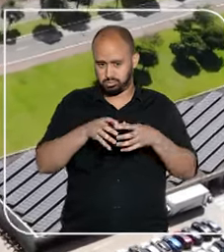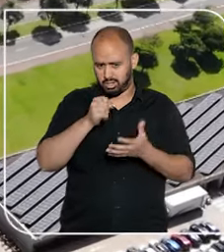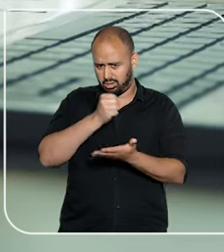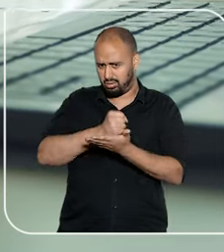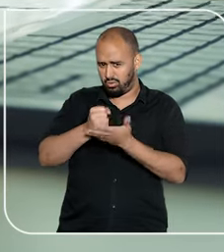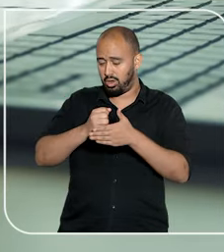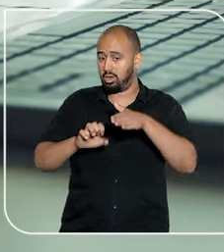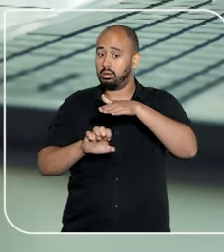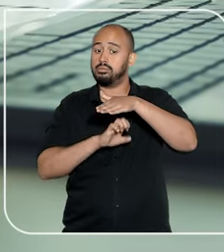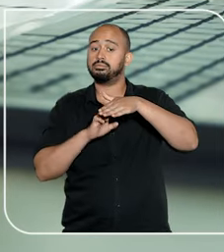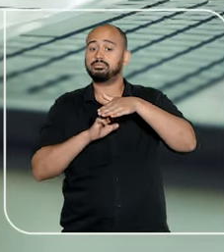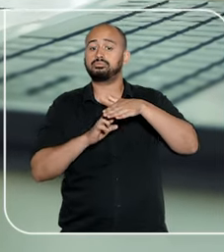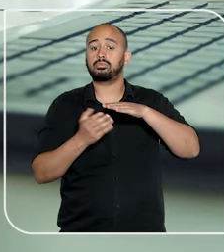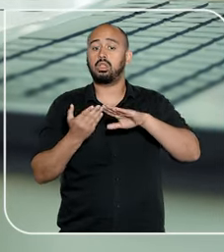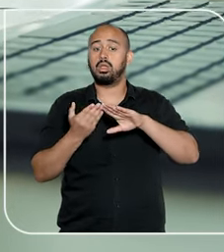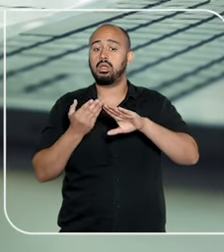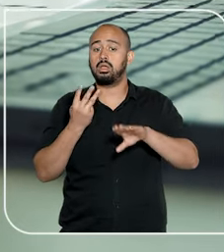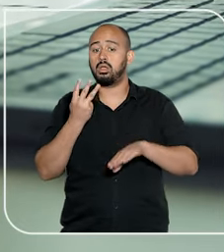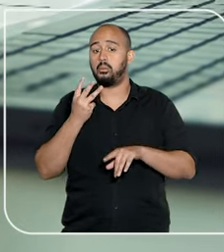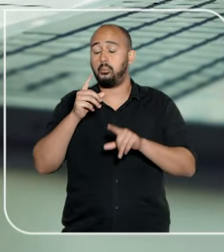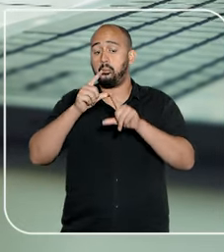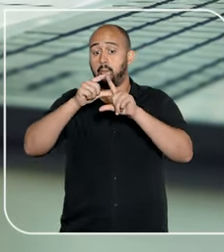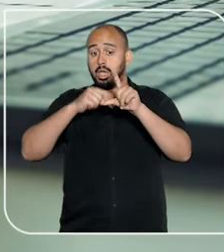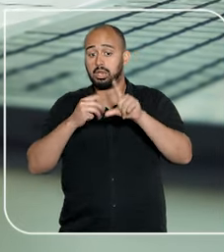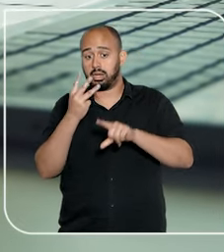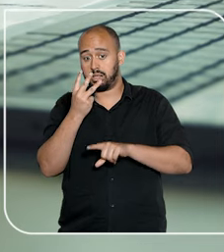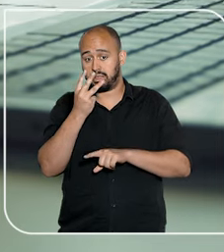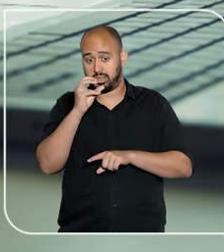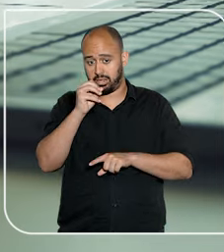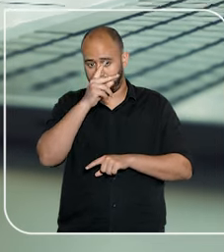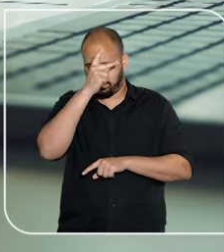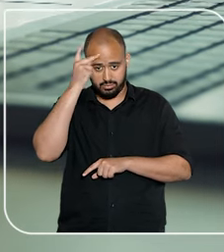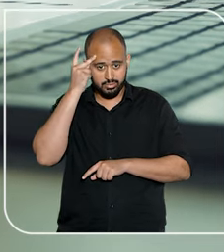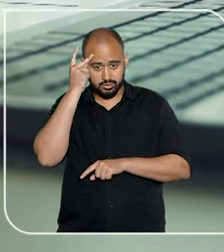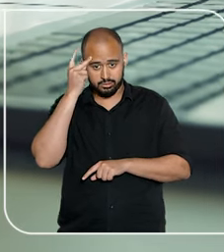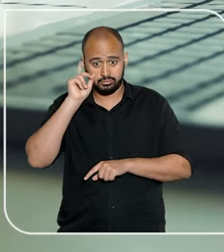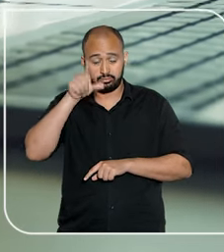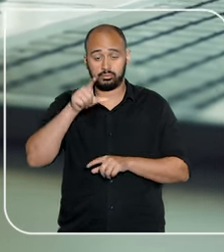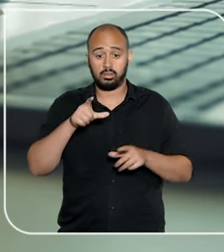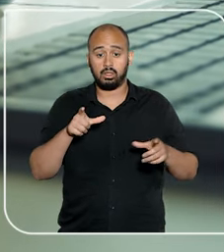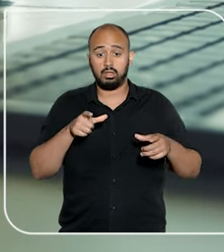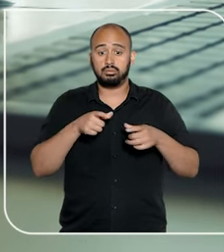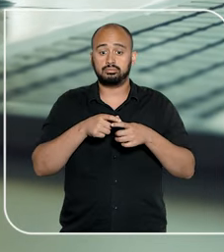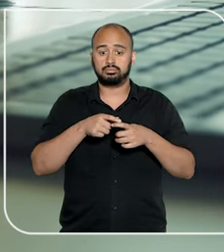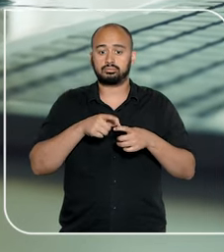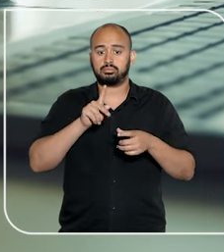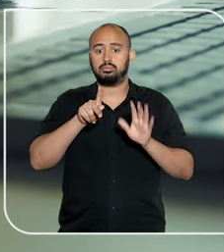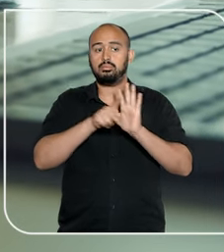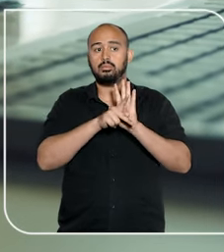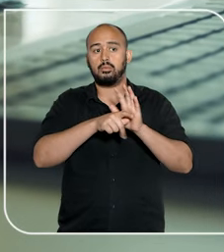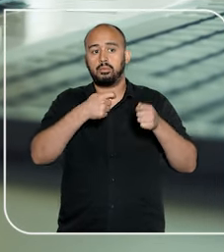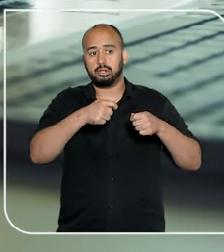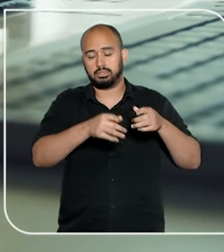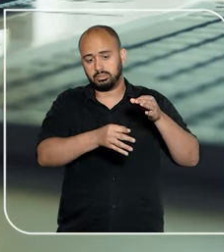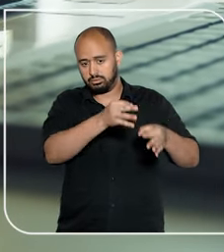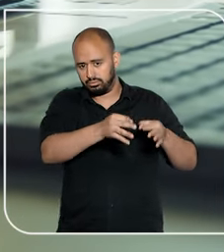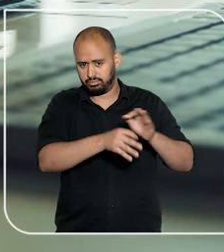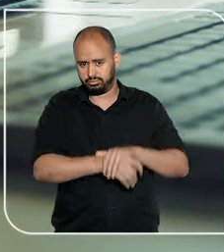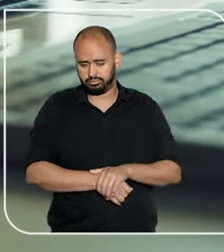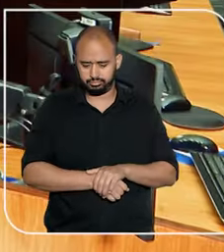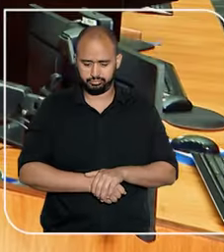coletivo em contratos empresariais com menos de 30 beneficiários e esta medida deve ser devidamente